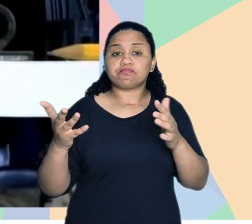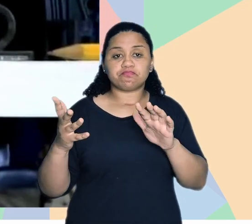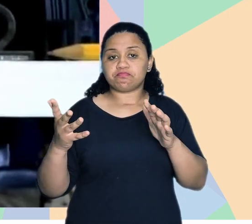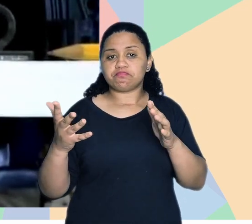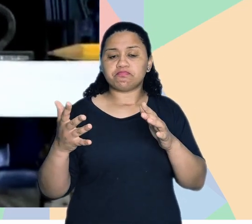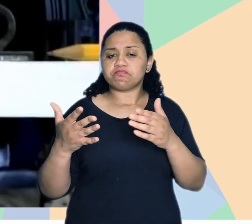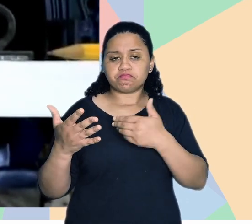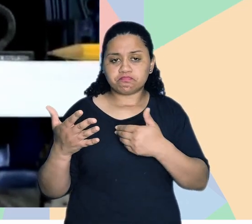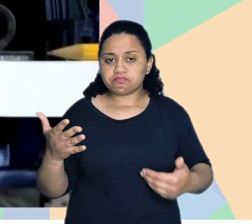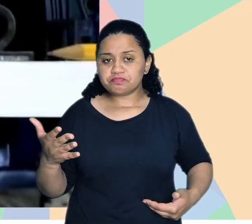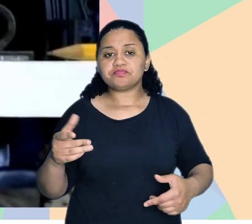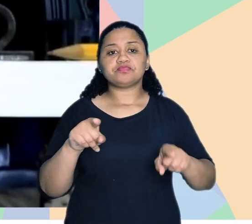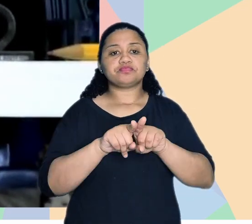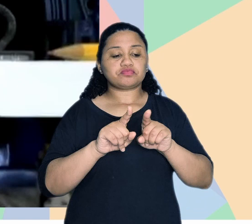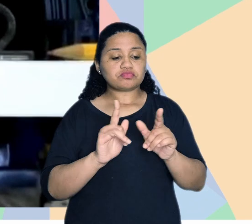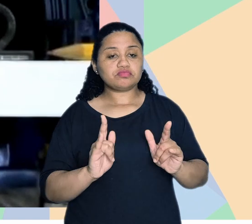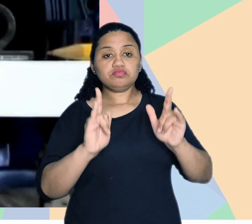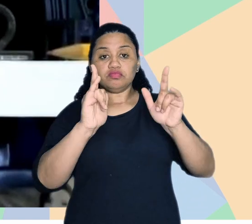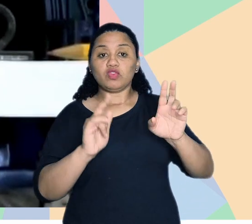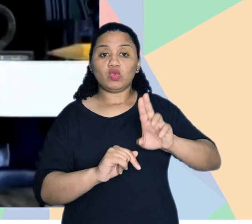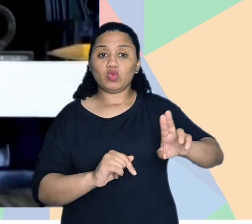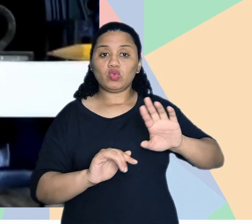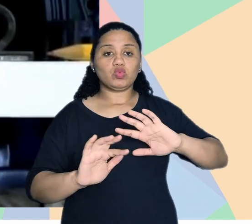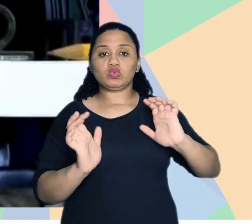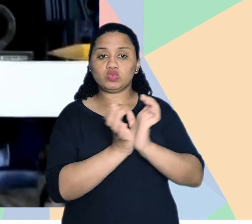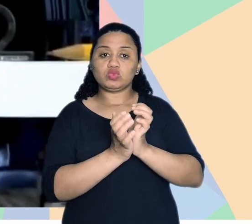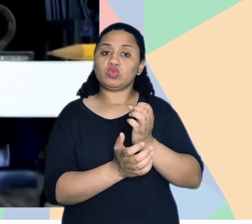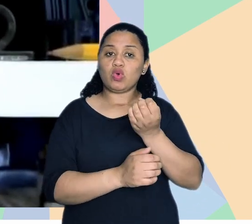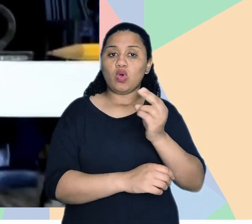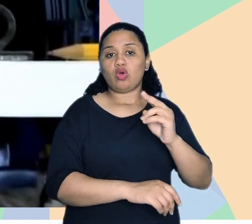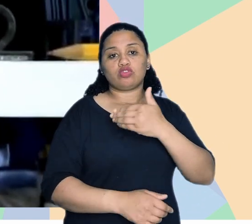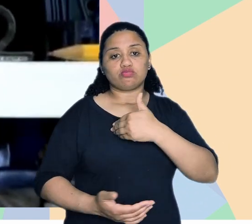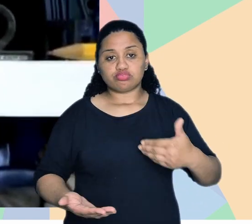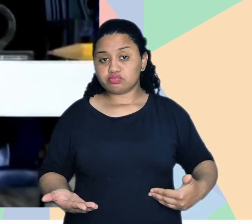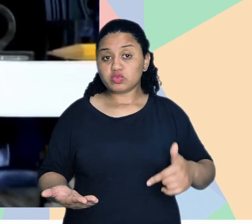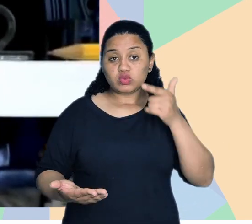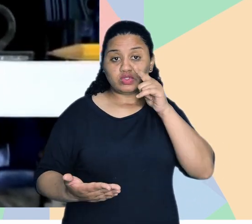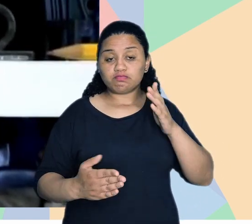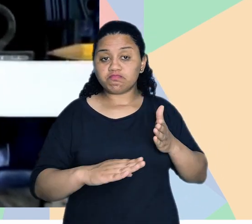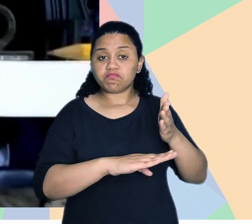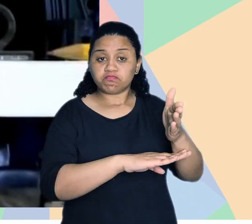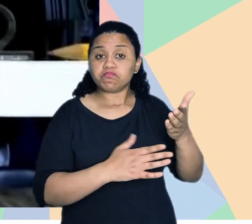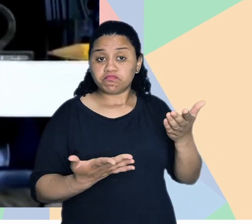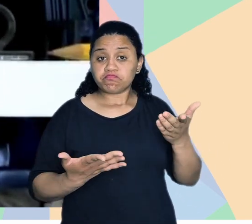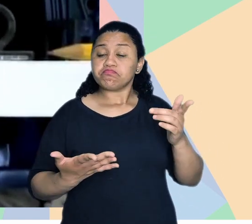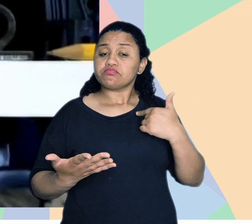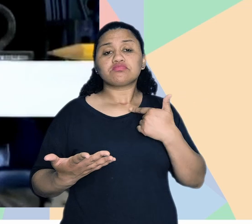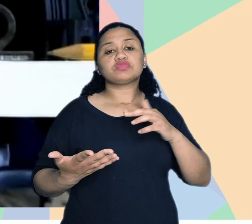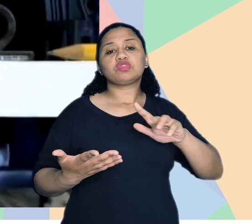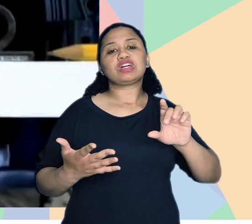coletivo, né? De ter acesso a um edifício de uso coletivo ou público, né? Então,